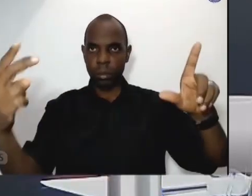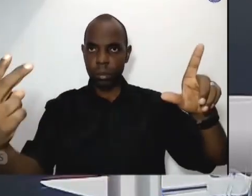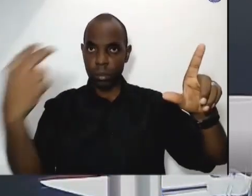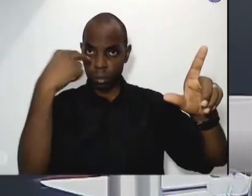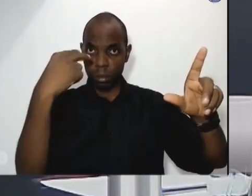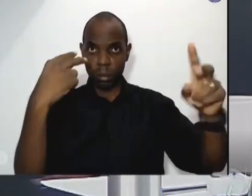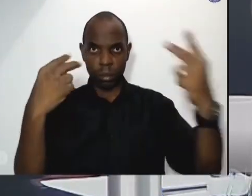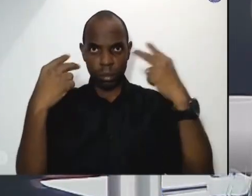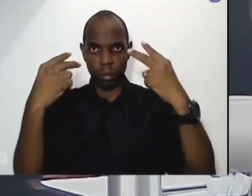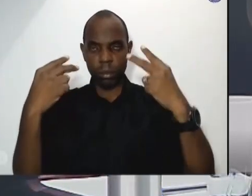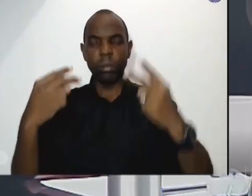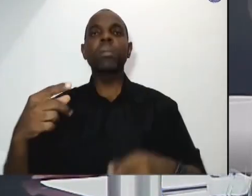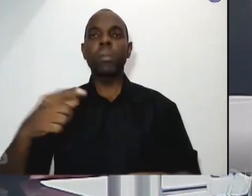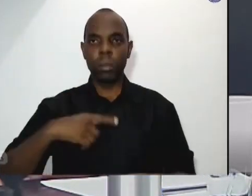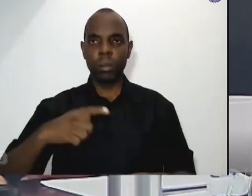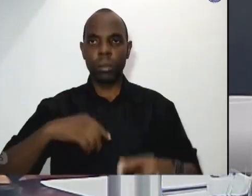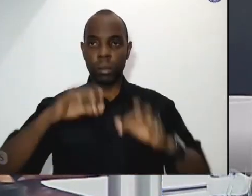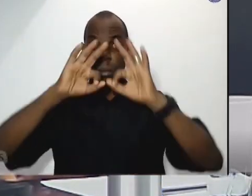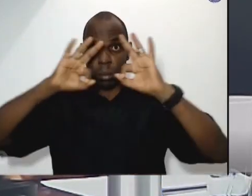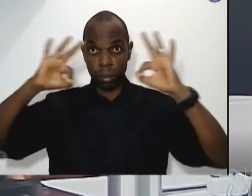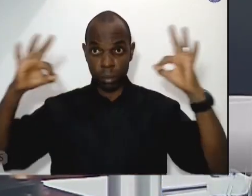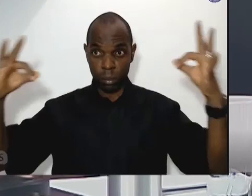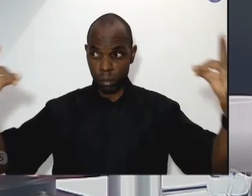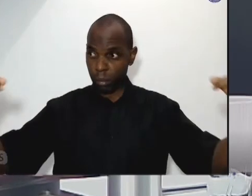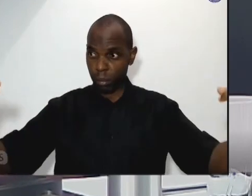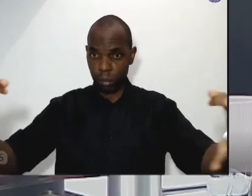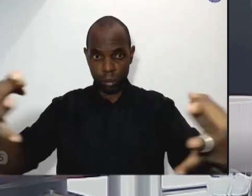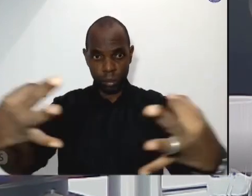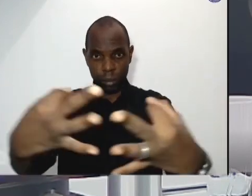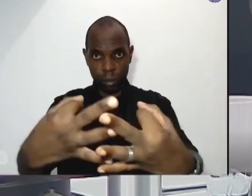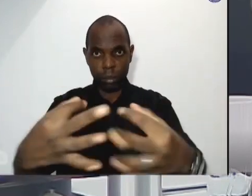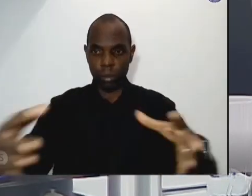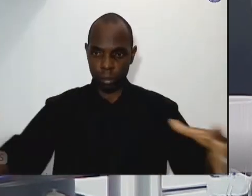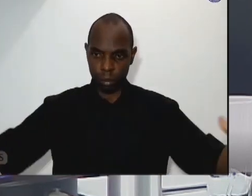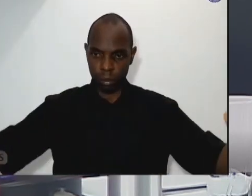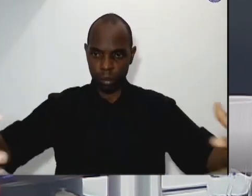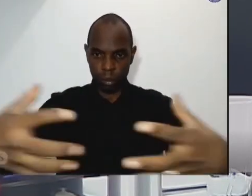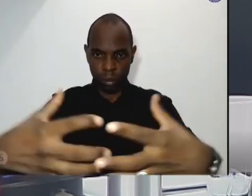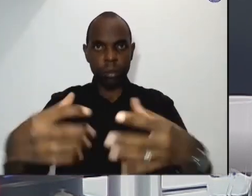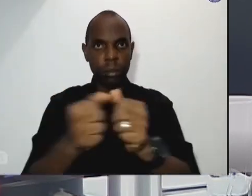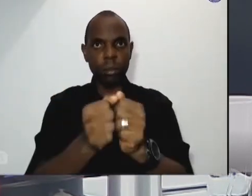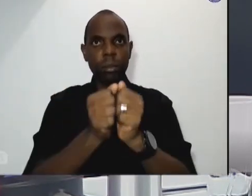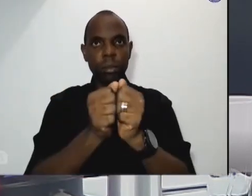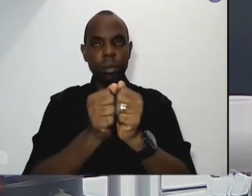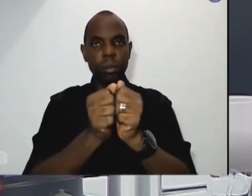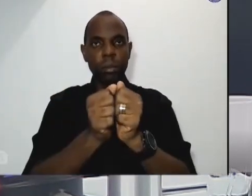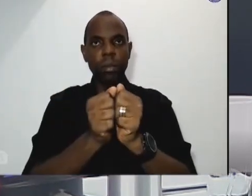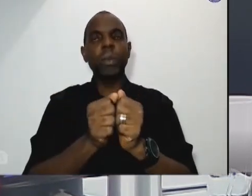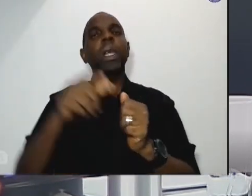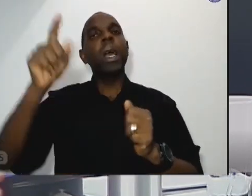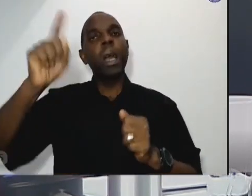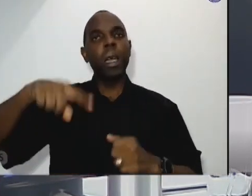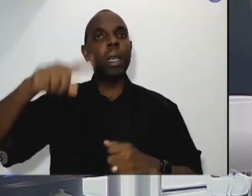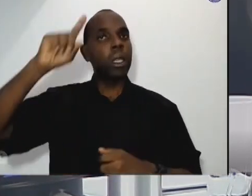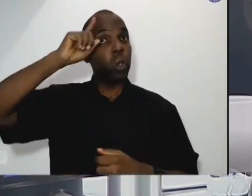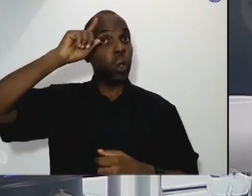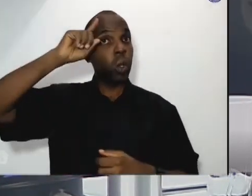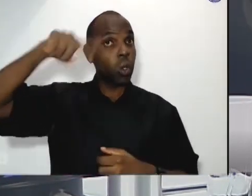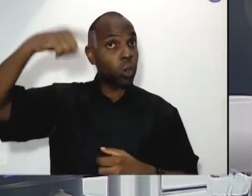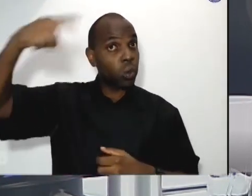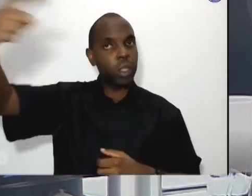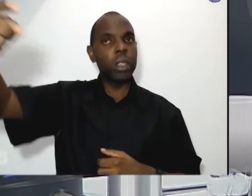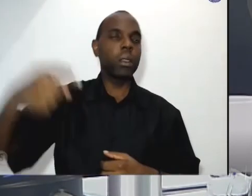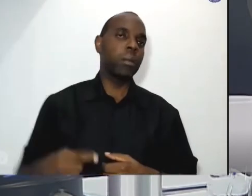começa-se na quaresma mas ela é todos os dias do ano não podemos